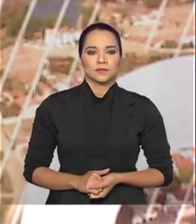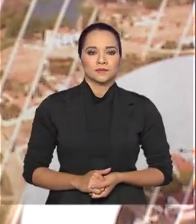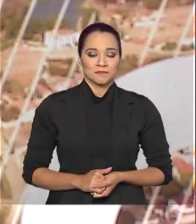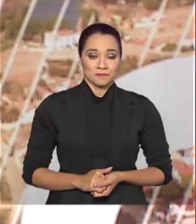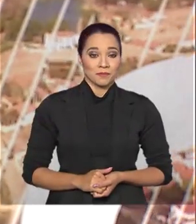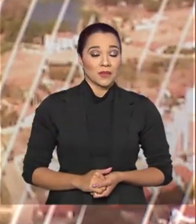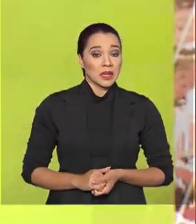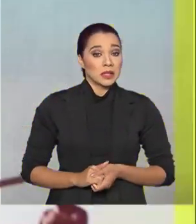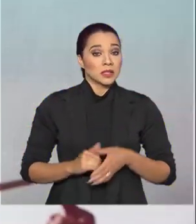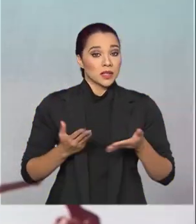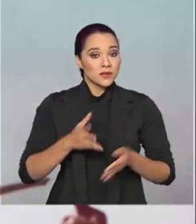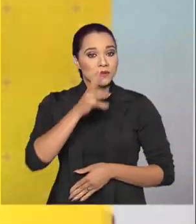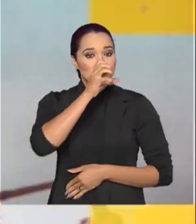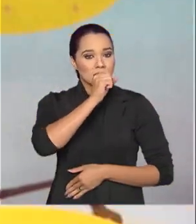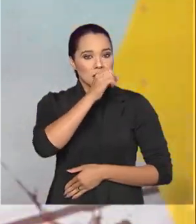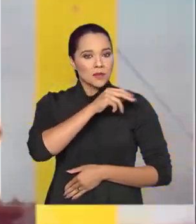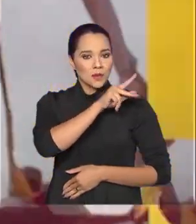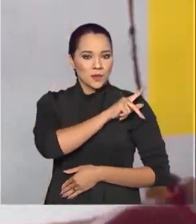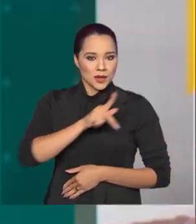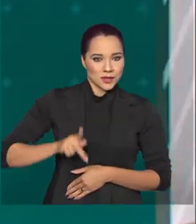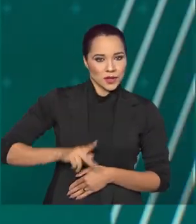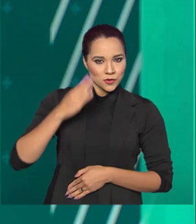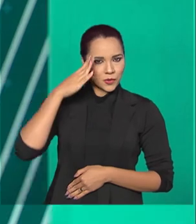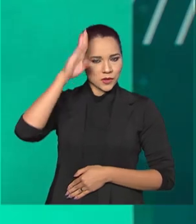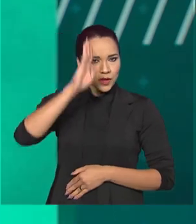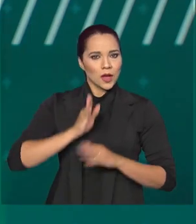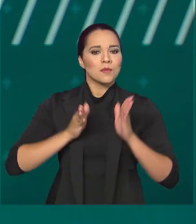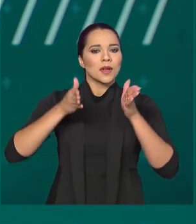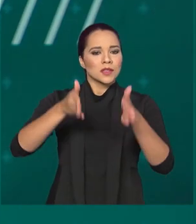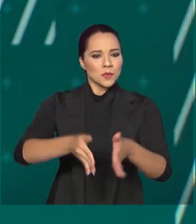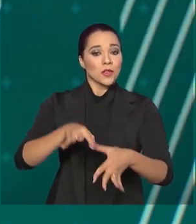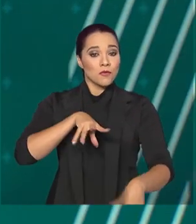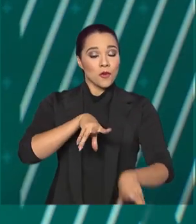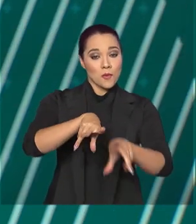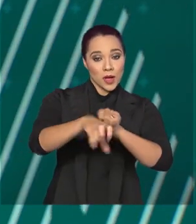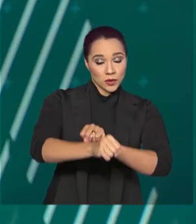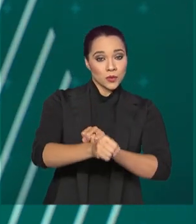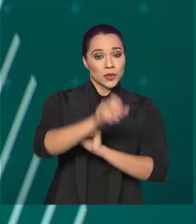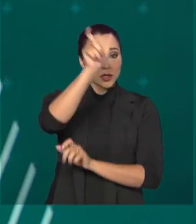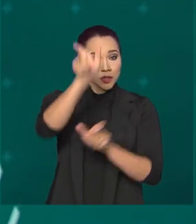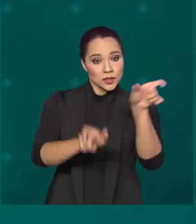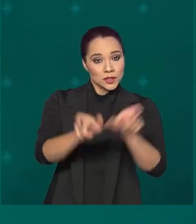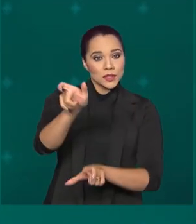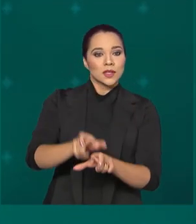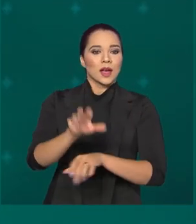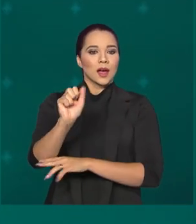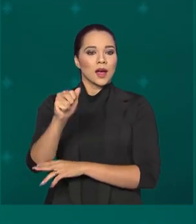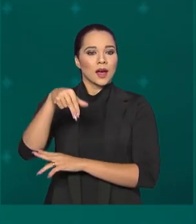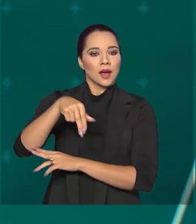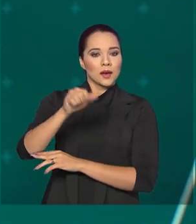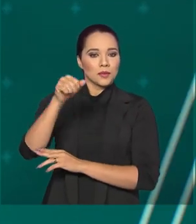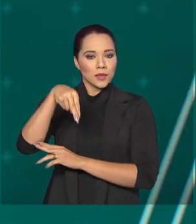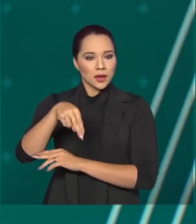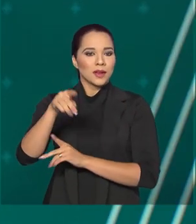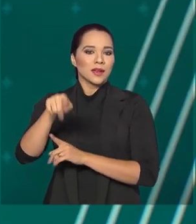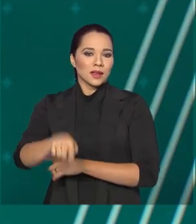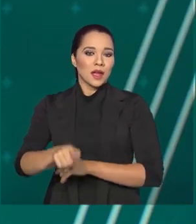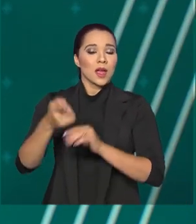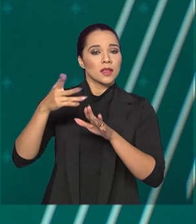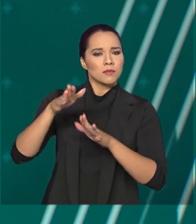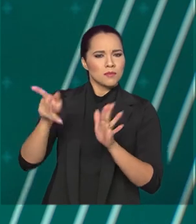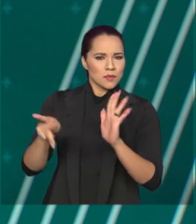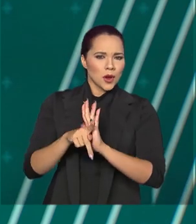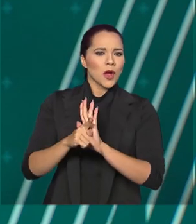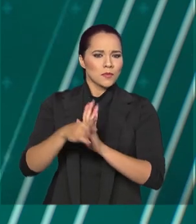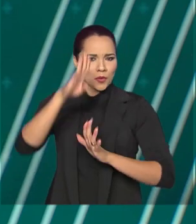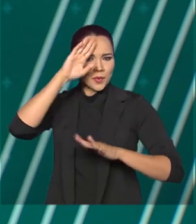Já no sábado, o presidente Jair Bolsonaro participou da formatura de cadetes da AMAN, Academia Militar das Agulhas